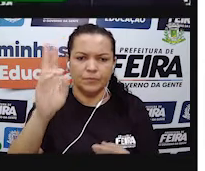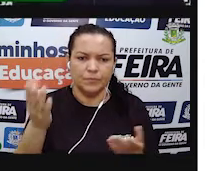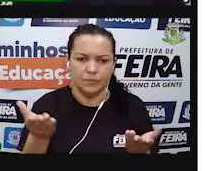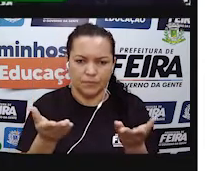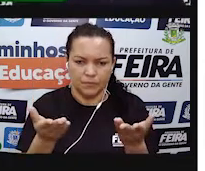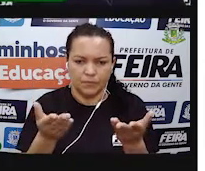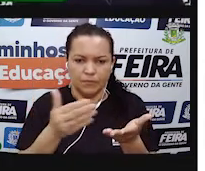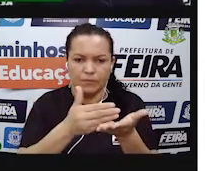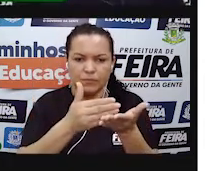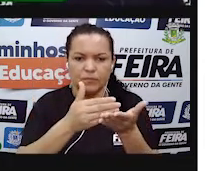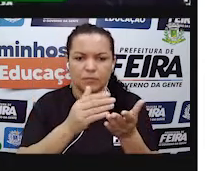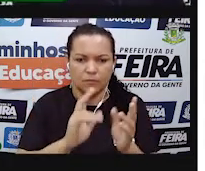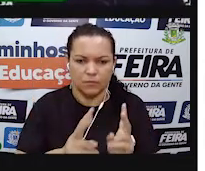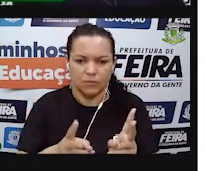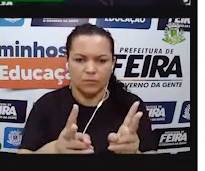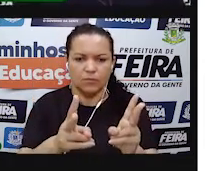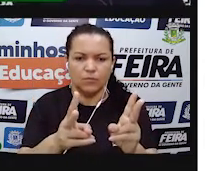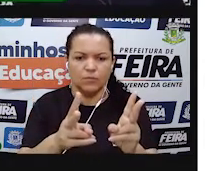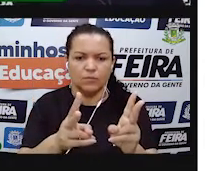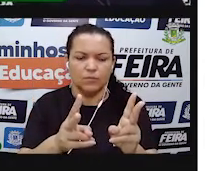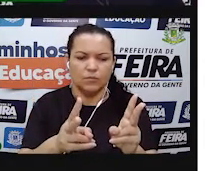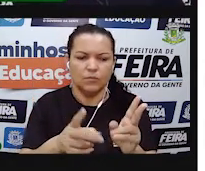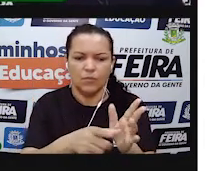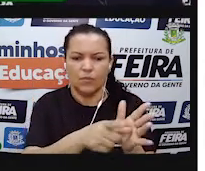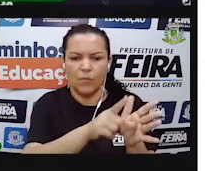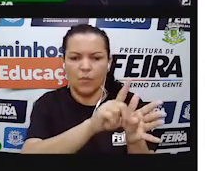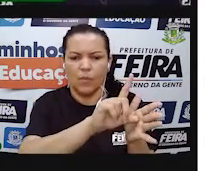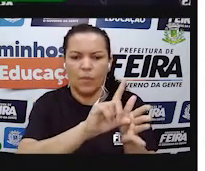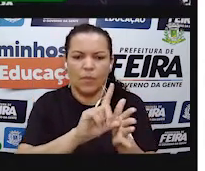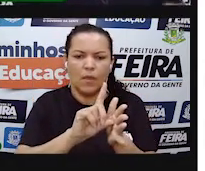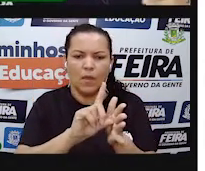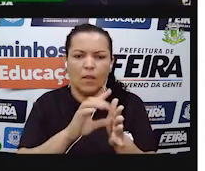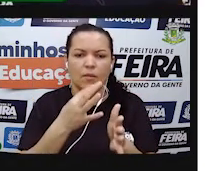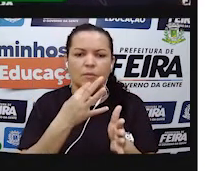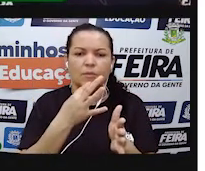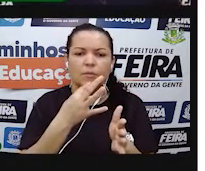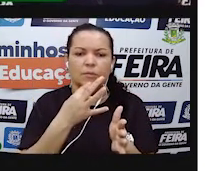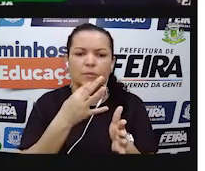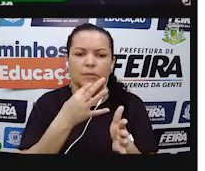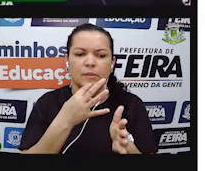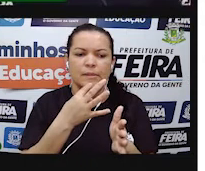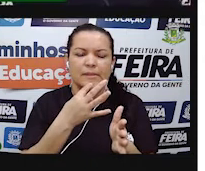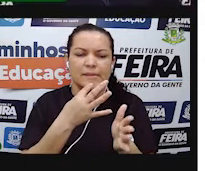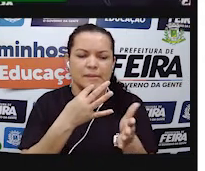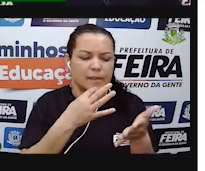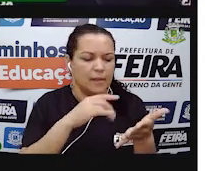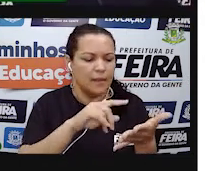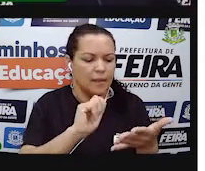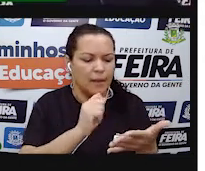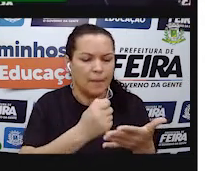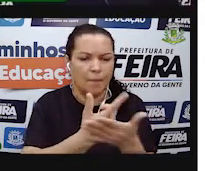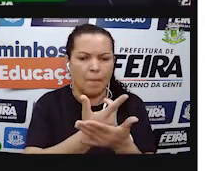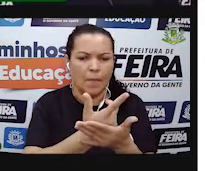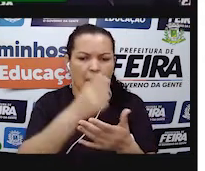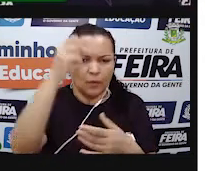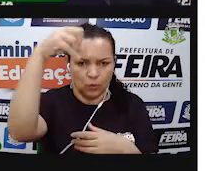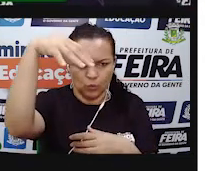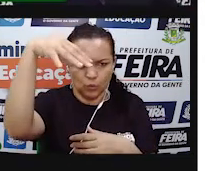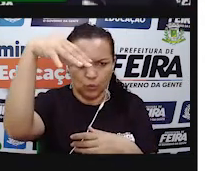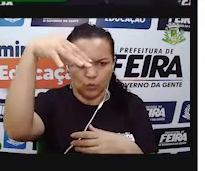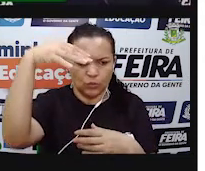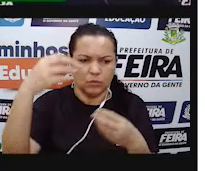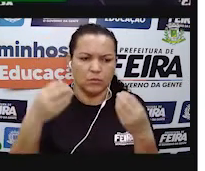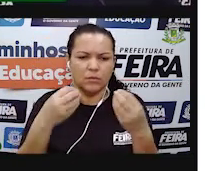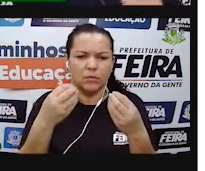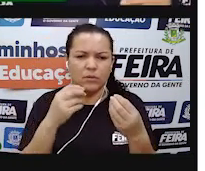responsabilidade. Bom, então vamos adiante. Então, antes de tudo, vamos conhecer a conta de luz.